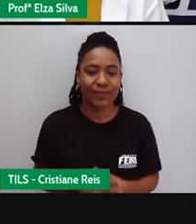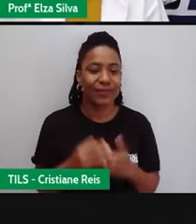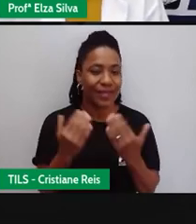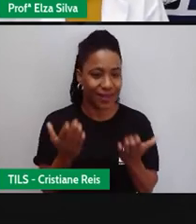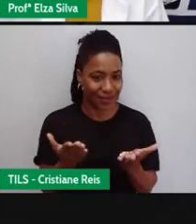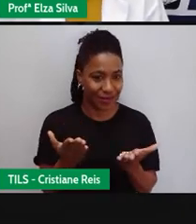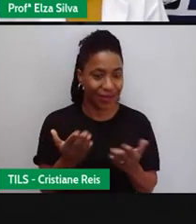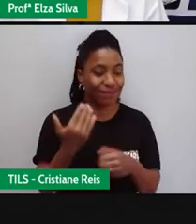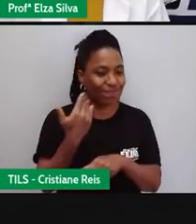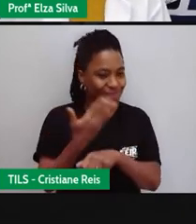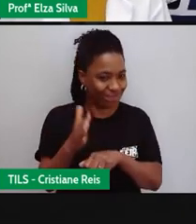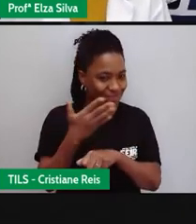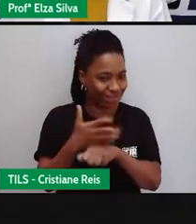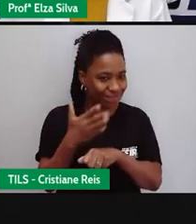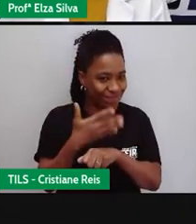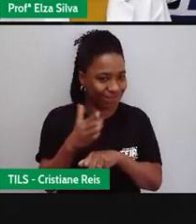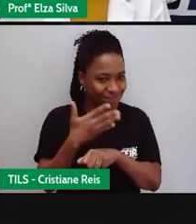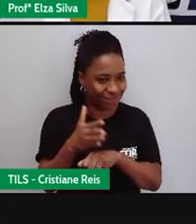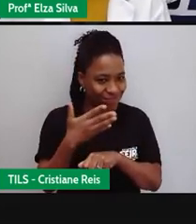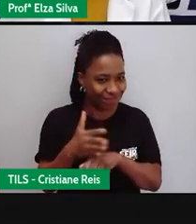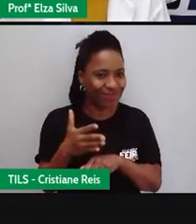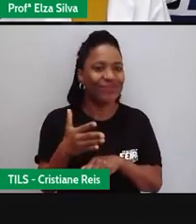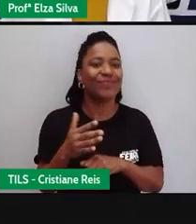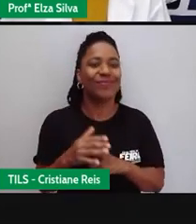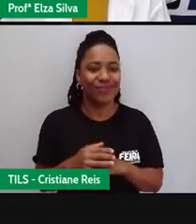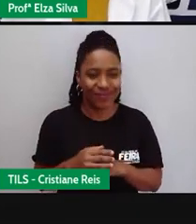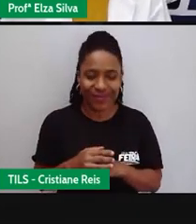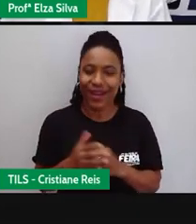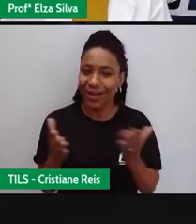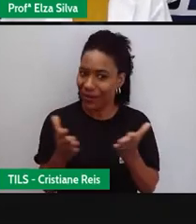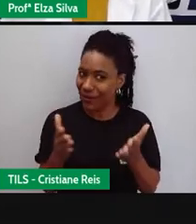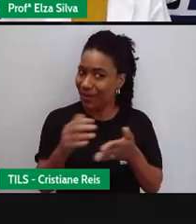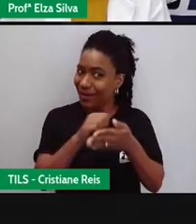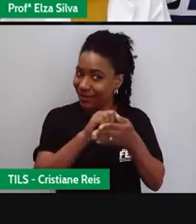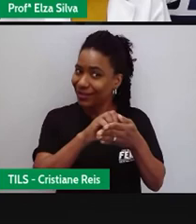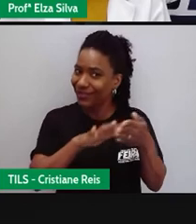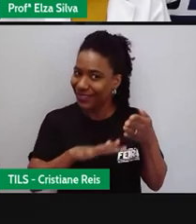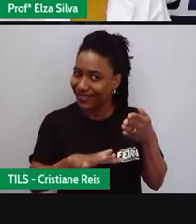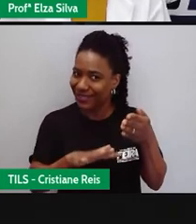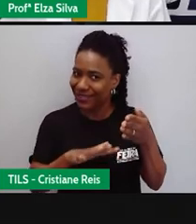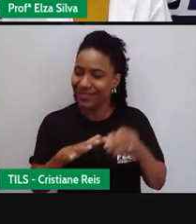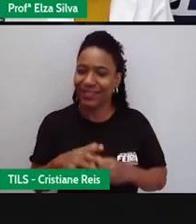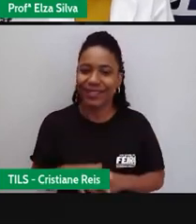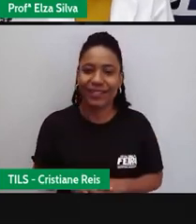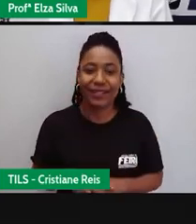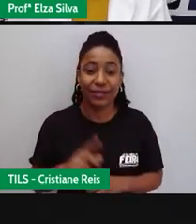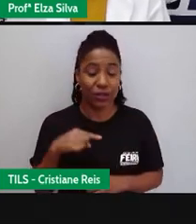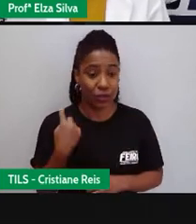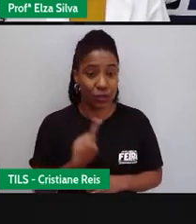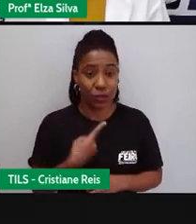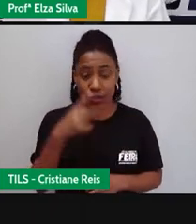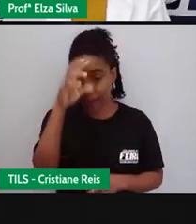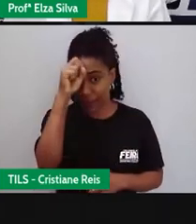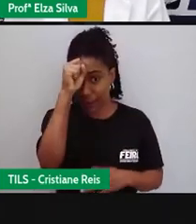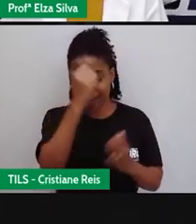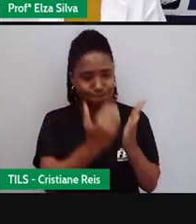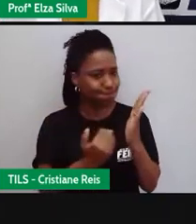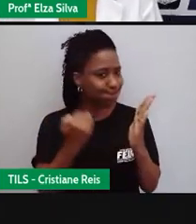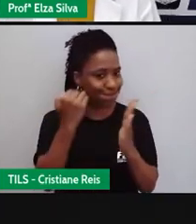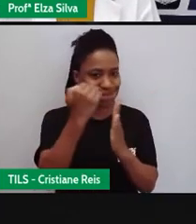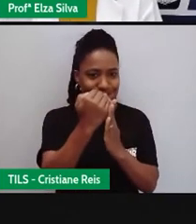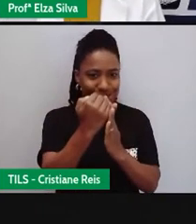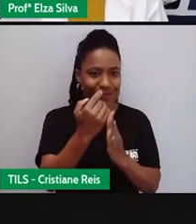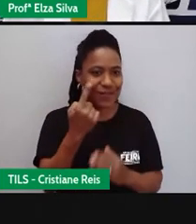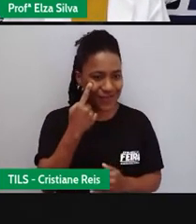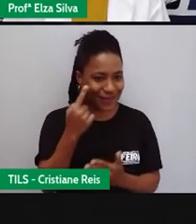Let's press Chegou o momento Do nosso desafio Para ampliarmos A nossa aprendizagem Let's